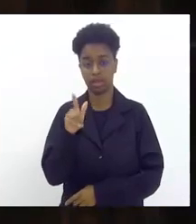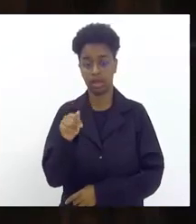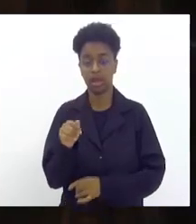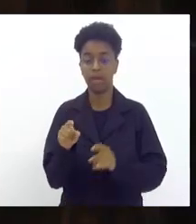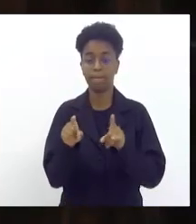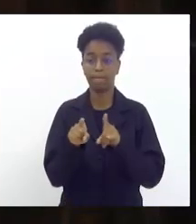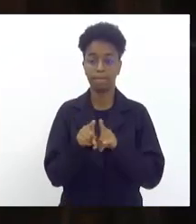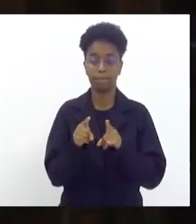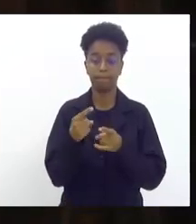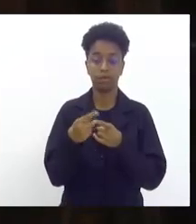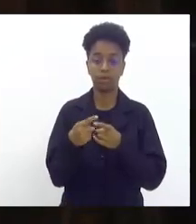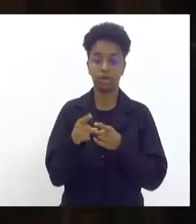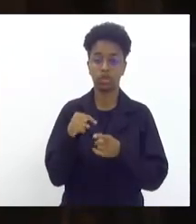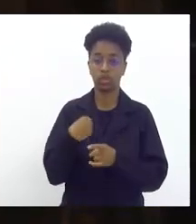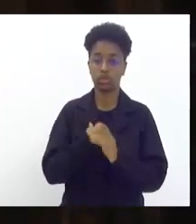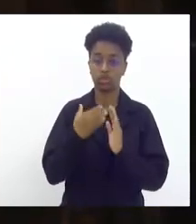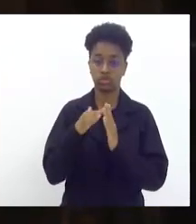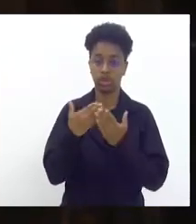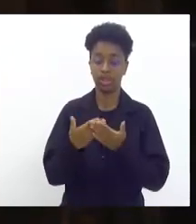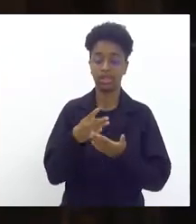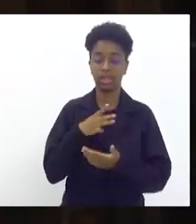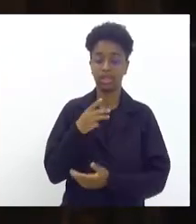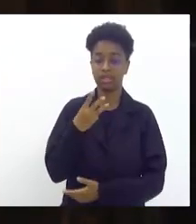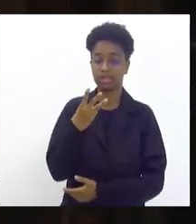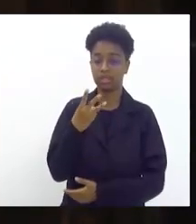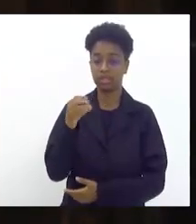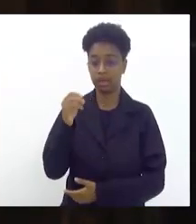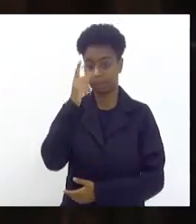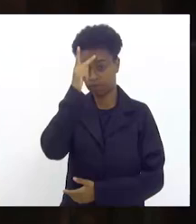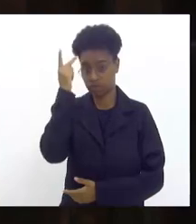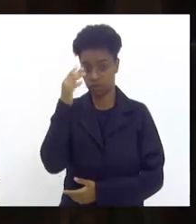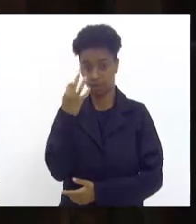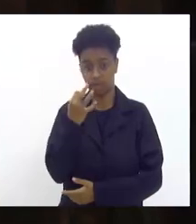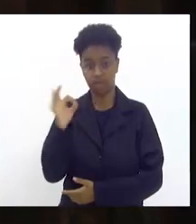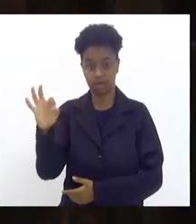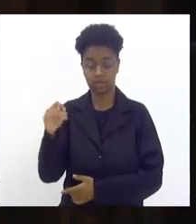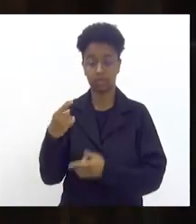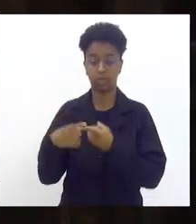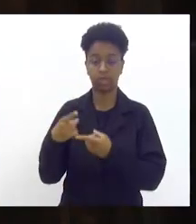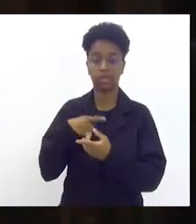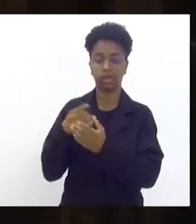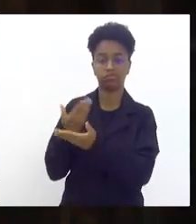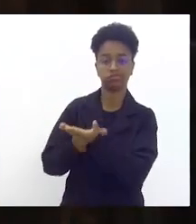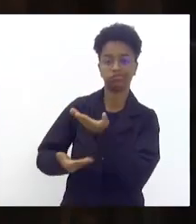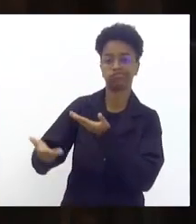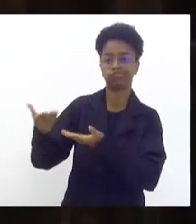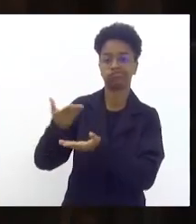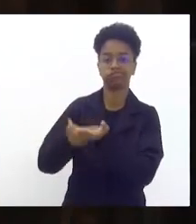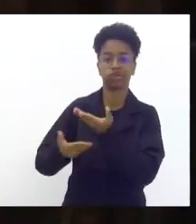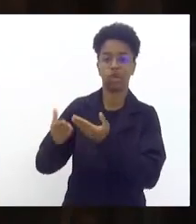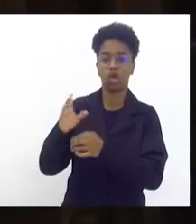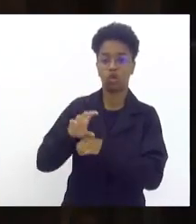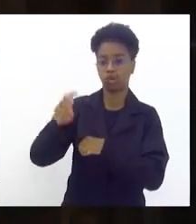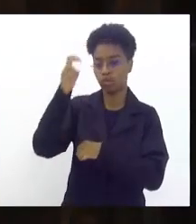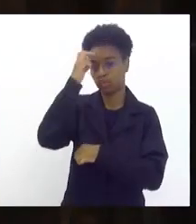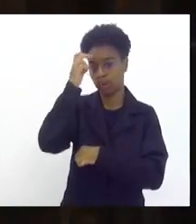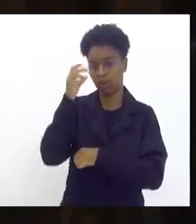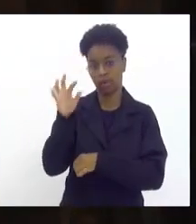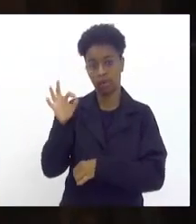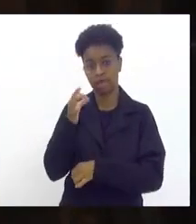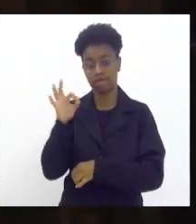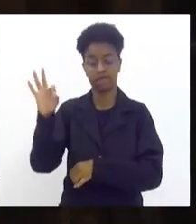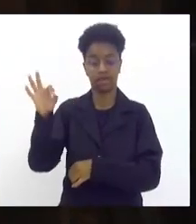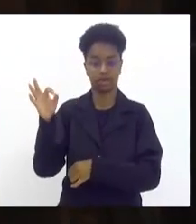30 integrantes da França para desfilar que a gente tem um intercâmbio cultural com a França então é a grandeza do